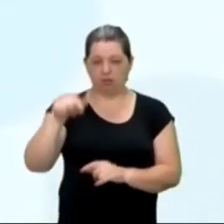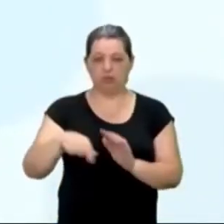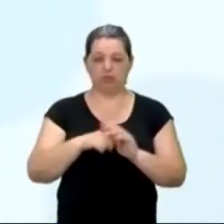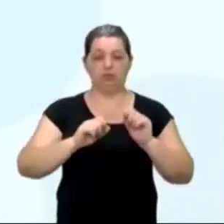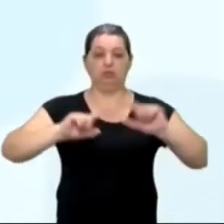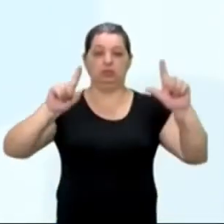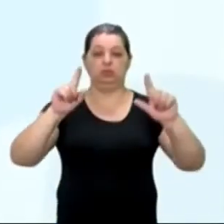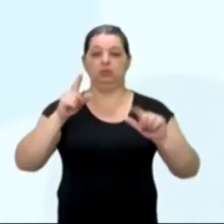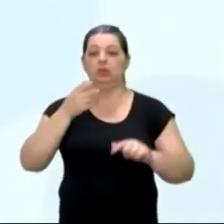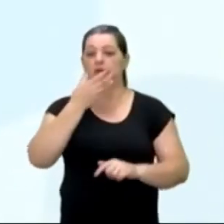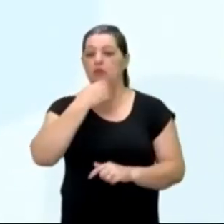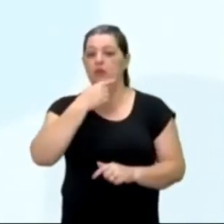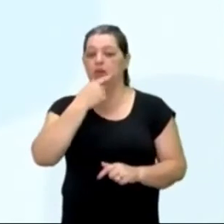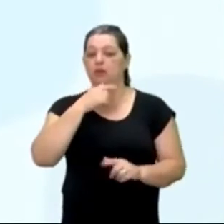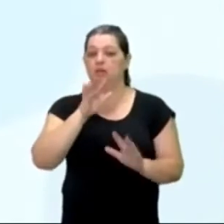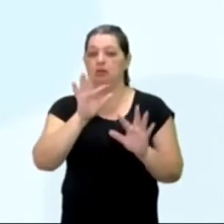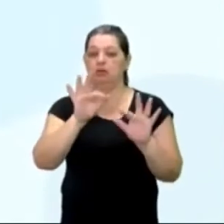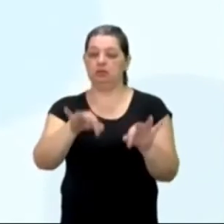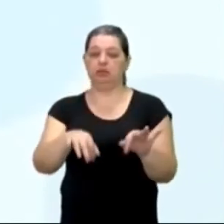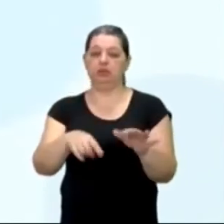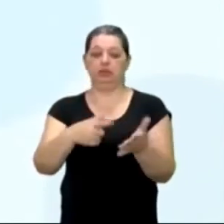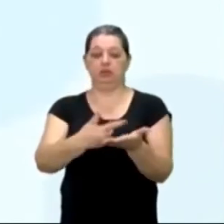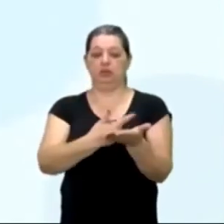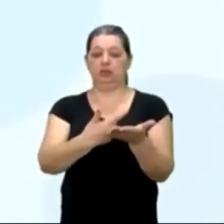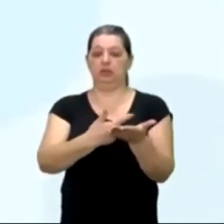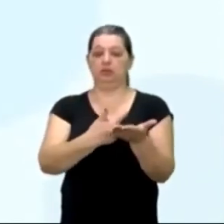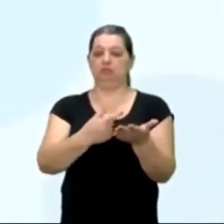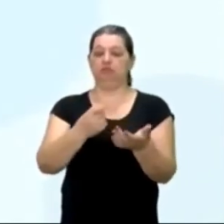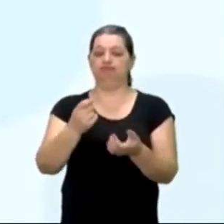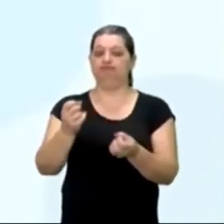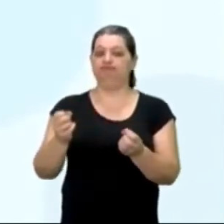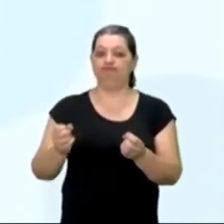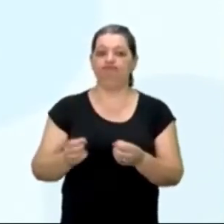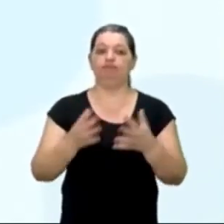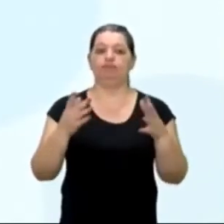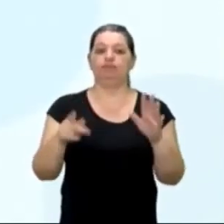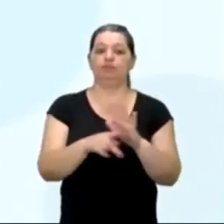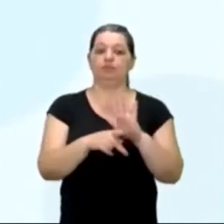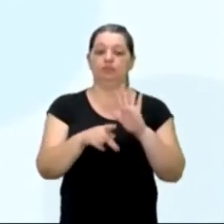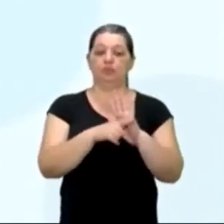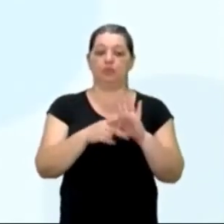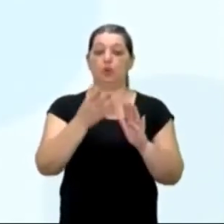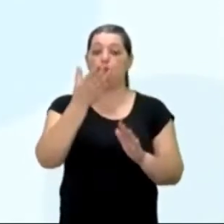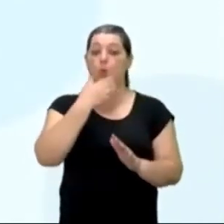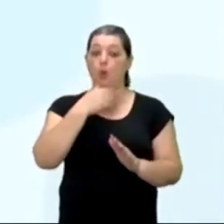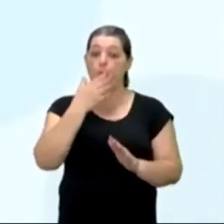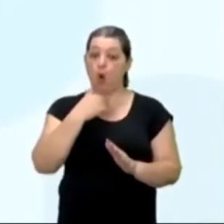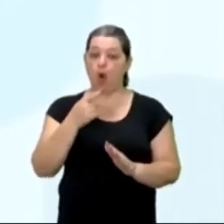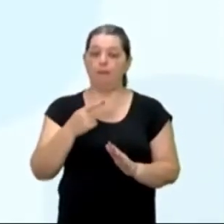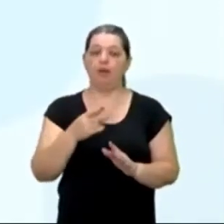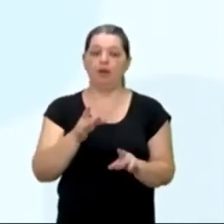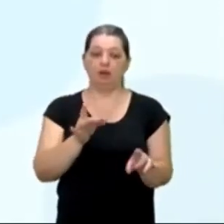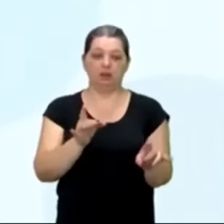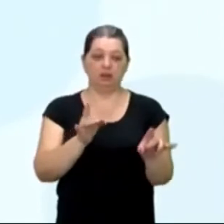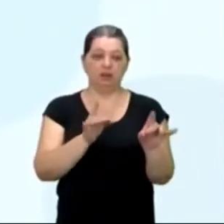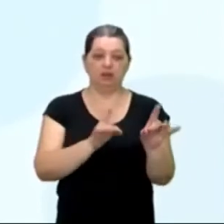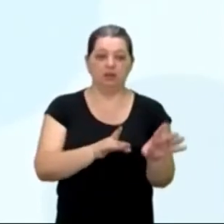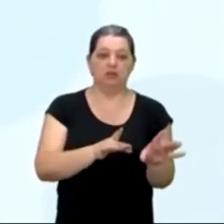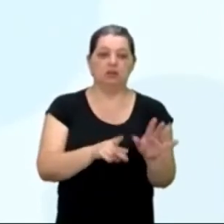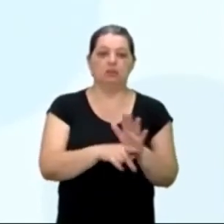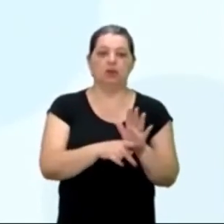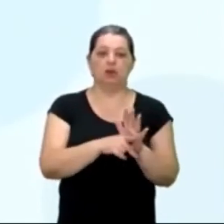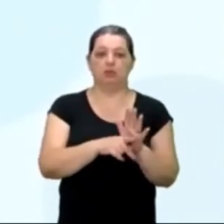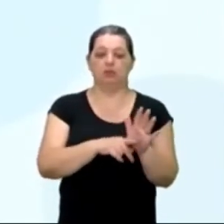O livro se fecha com um fim surpreendente ao apresentar o narrador desistindo da busca da